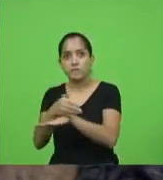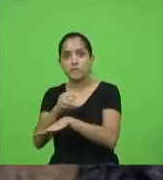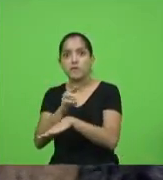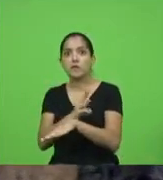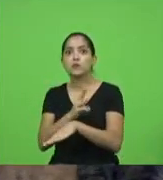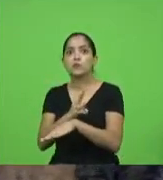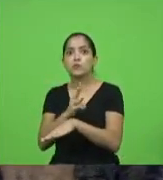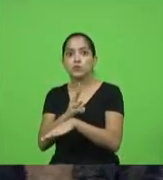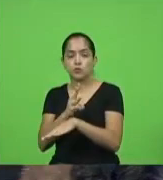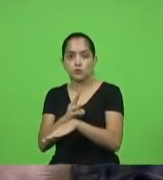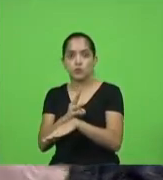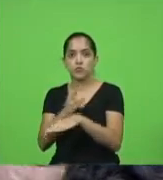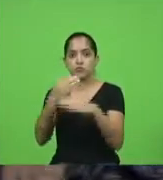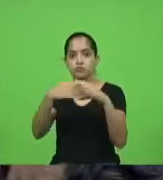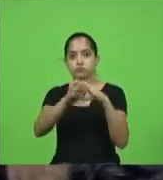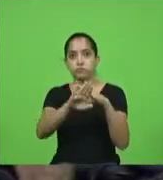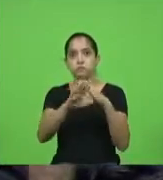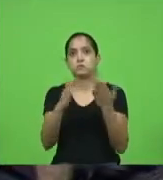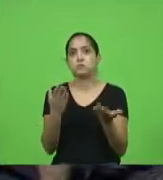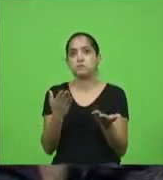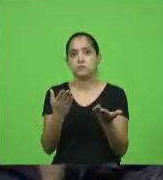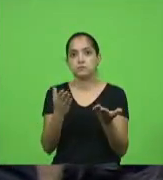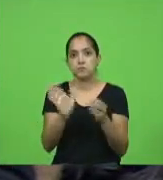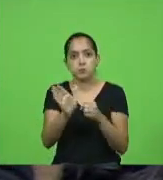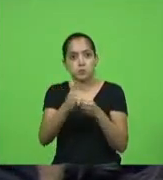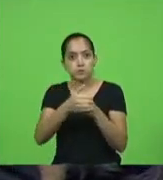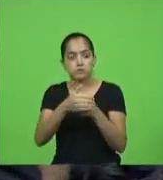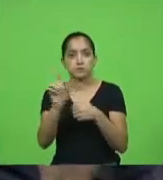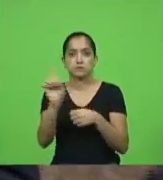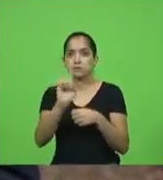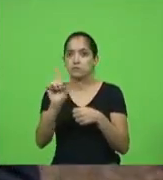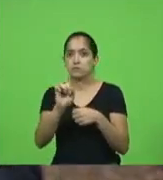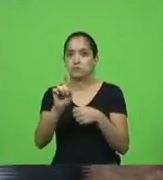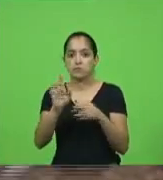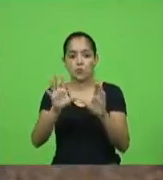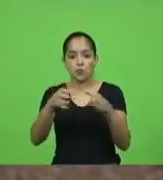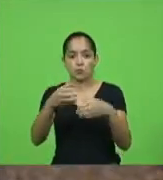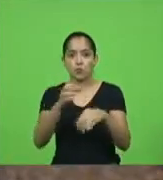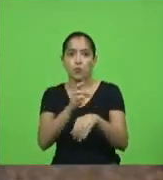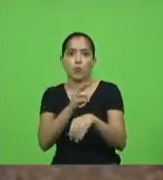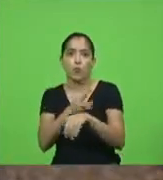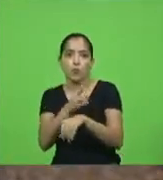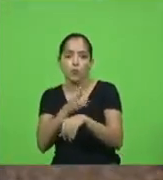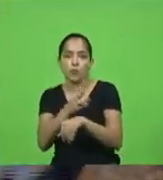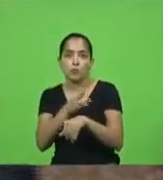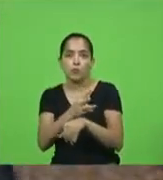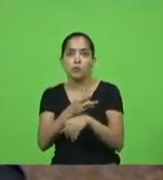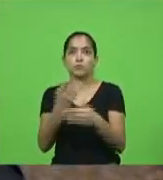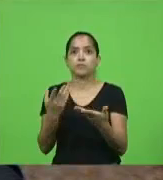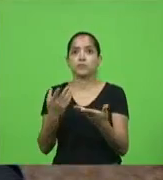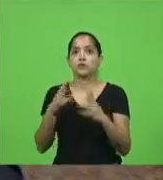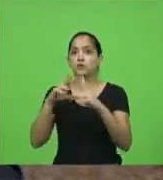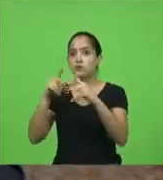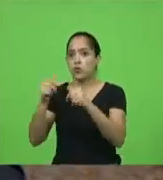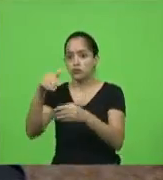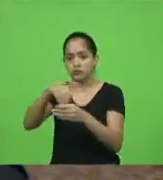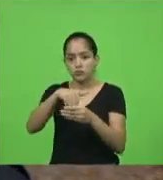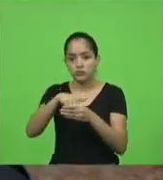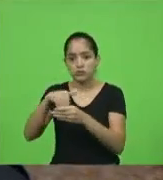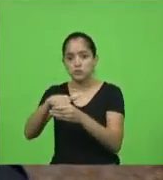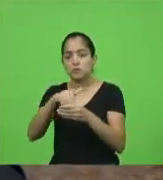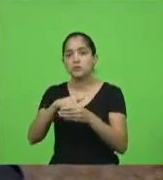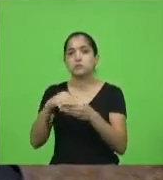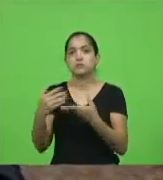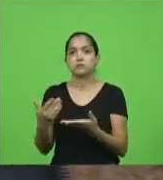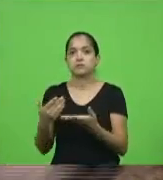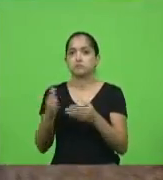ali, e não é as escondidas. Eu botei num grupo de WhatsApp que inclusive tem os eleitorzinhos dela lá. Isso não